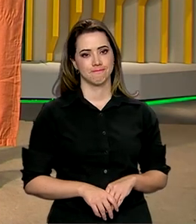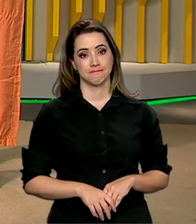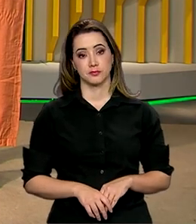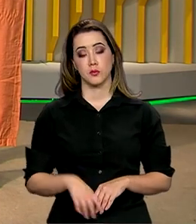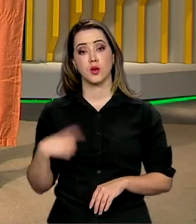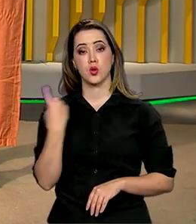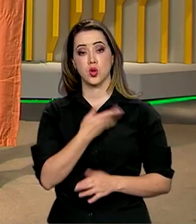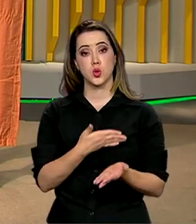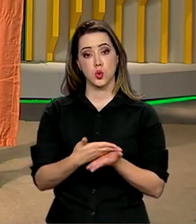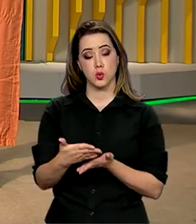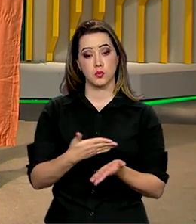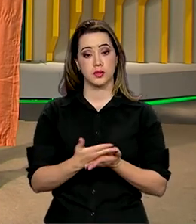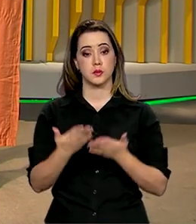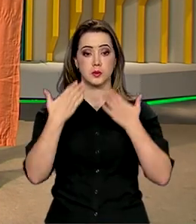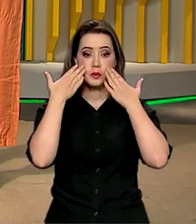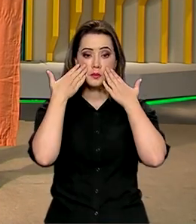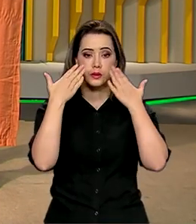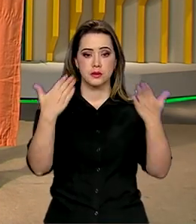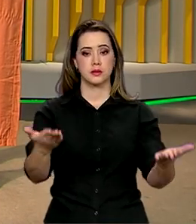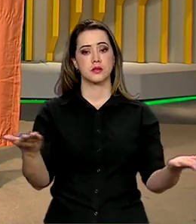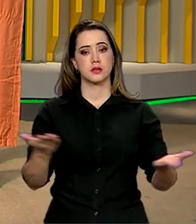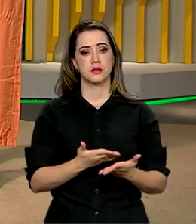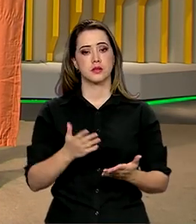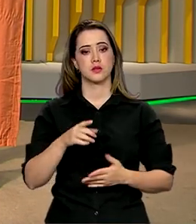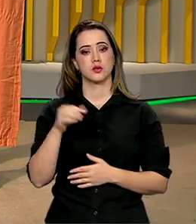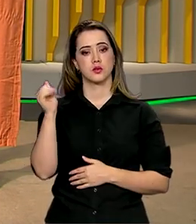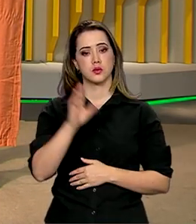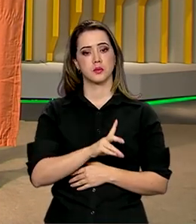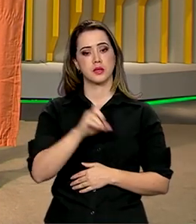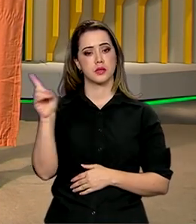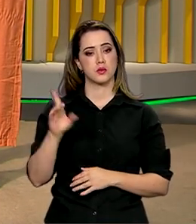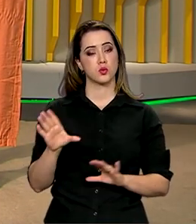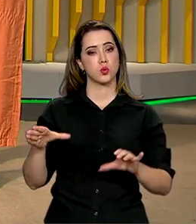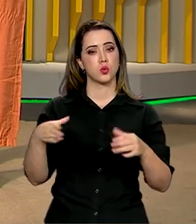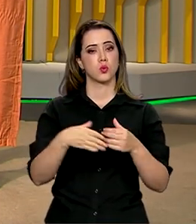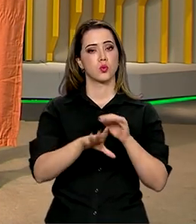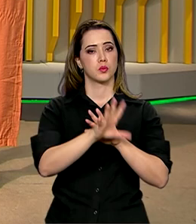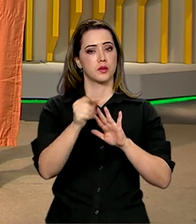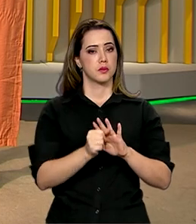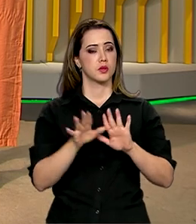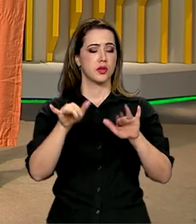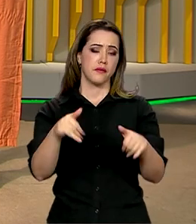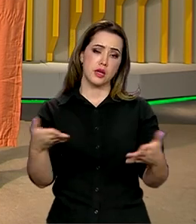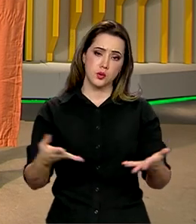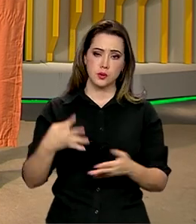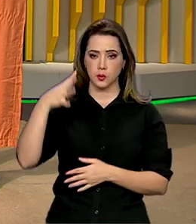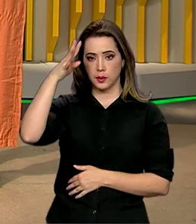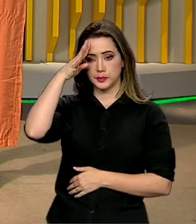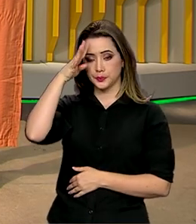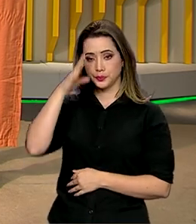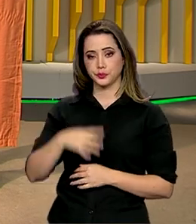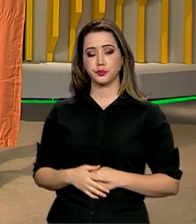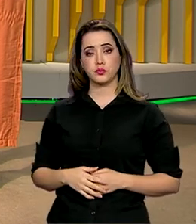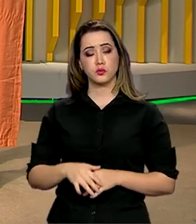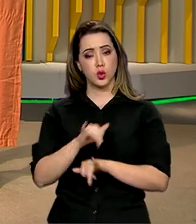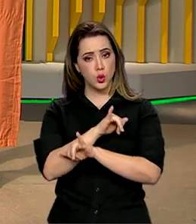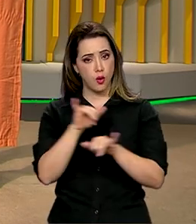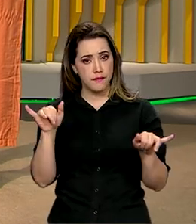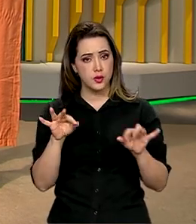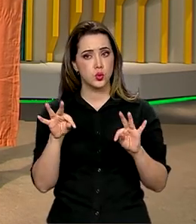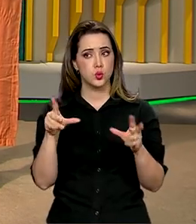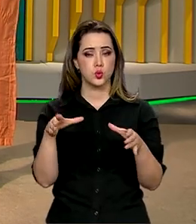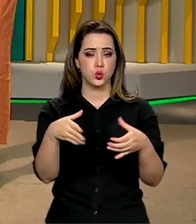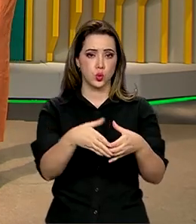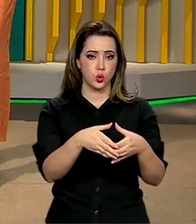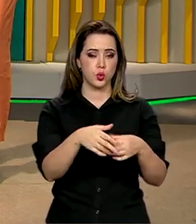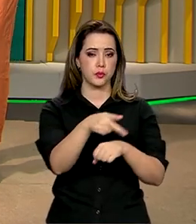E nós começamos essa edição do Brasil em Dia com a Cúpula da Amazônia, que terminou nesta quarta-feira. Num comunicado conjunto, os